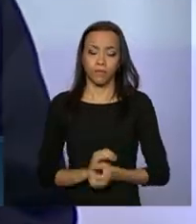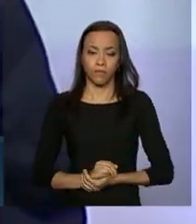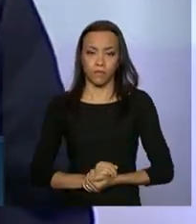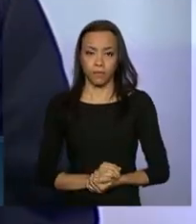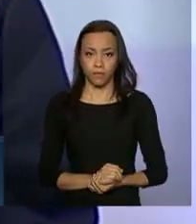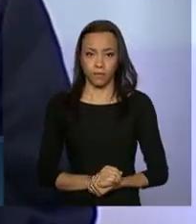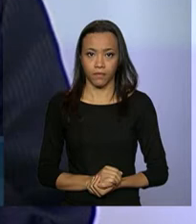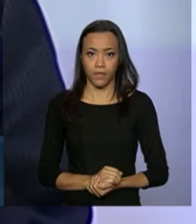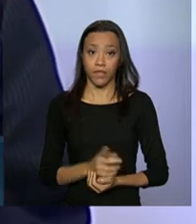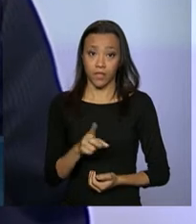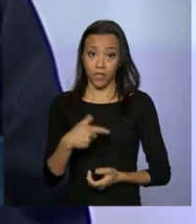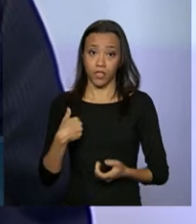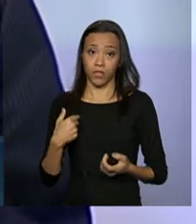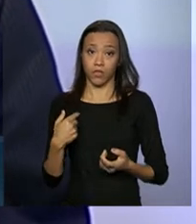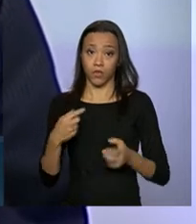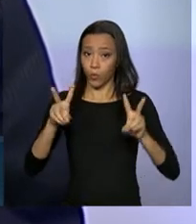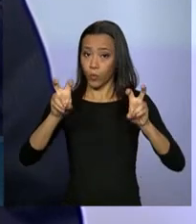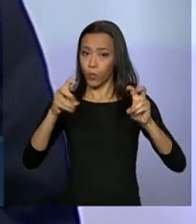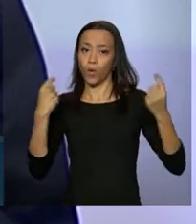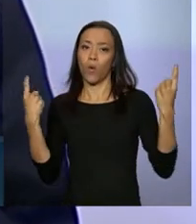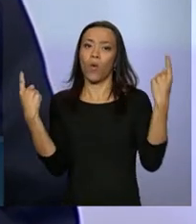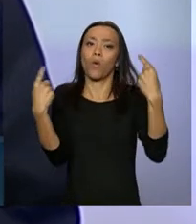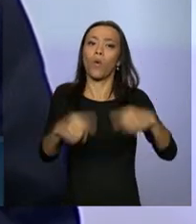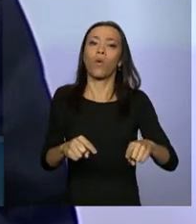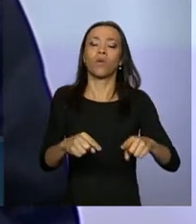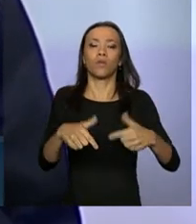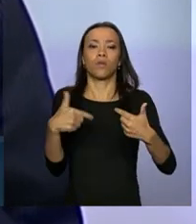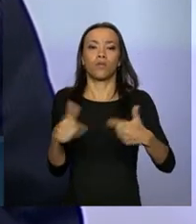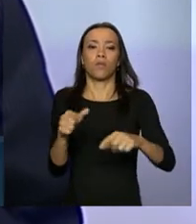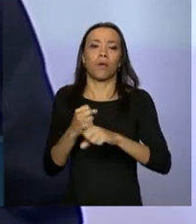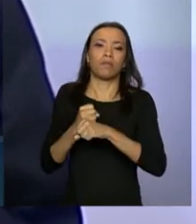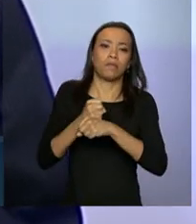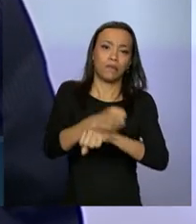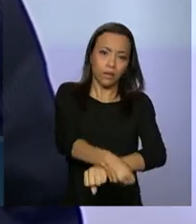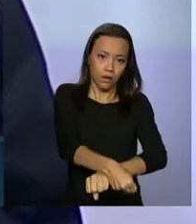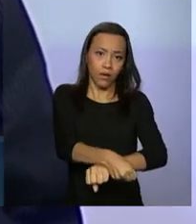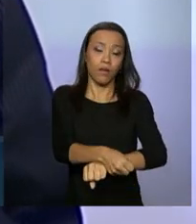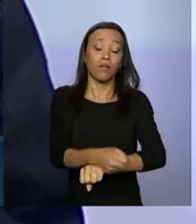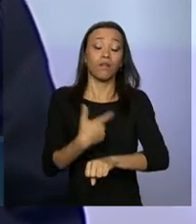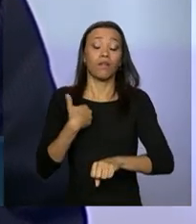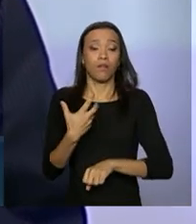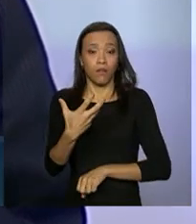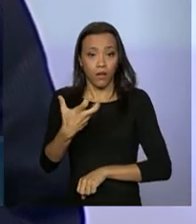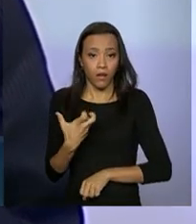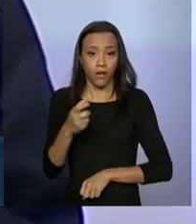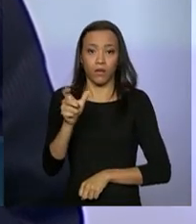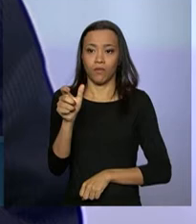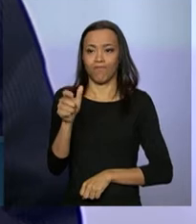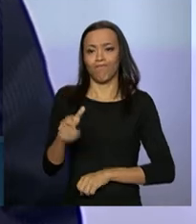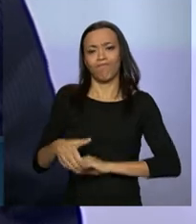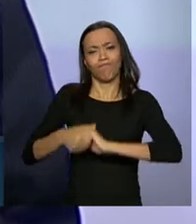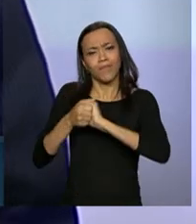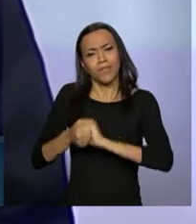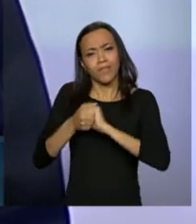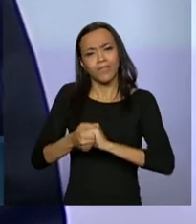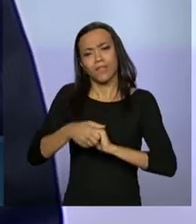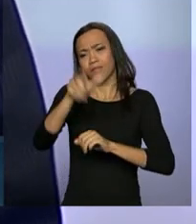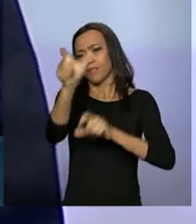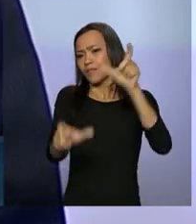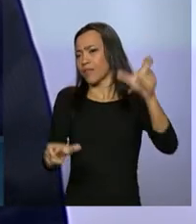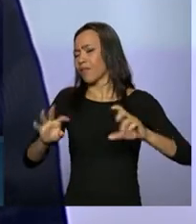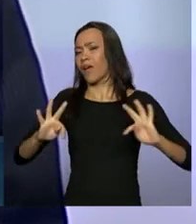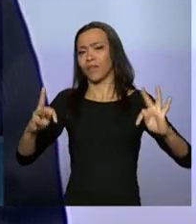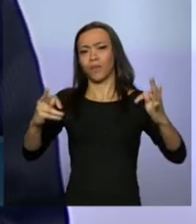no combate ao trabalho escravo. queria saudar a todos os servidores do